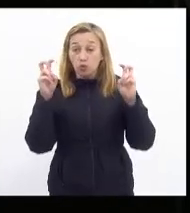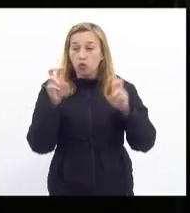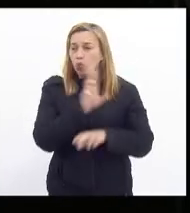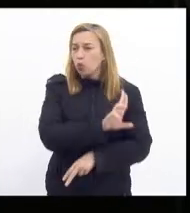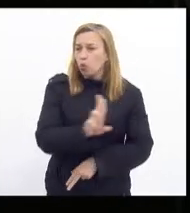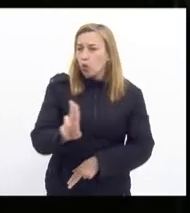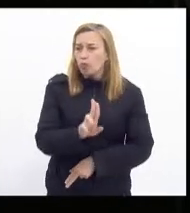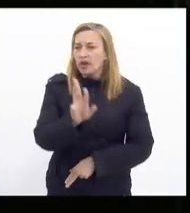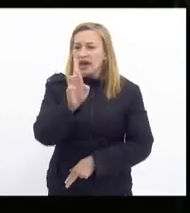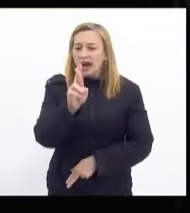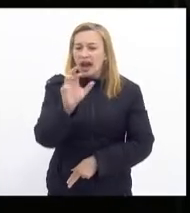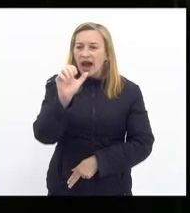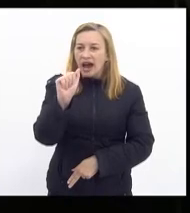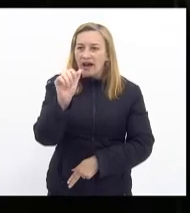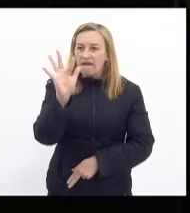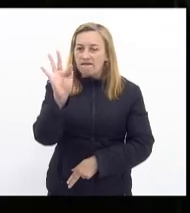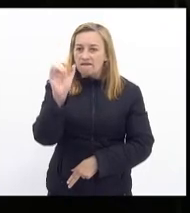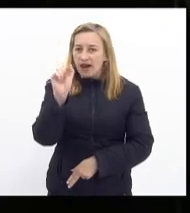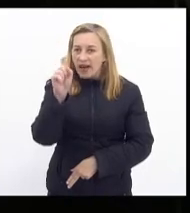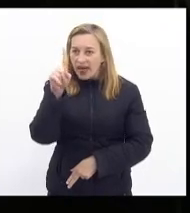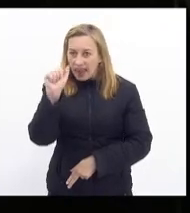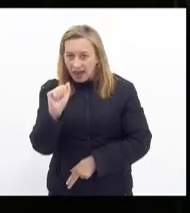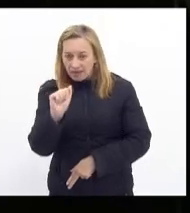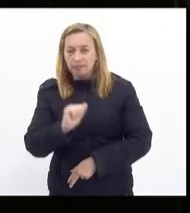Rafaela entendeu e que